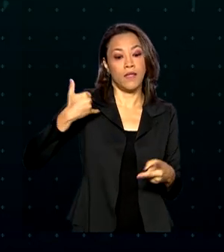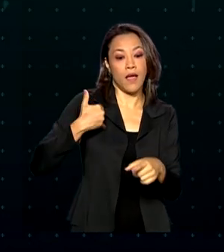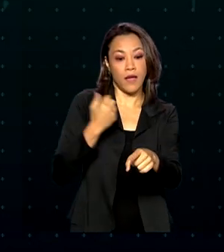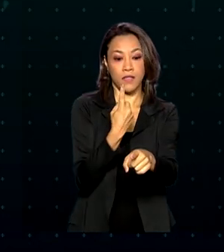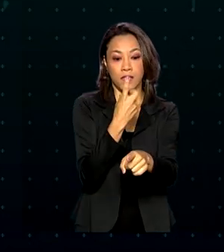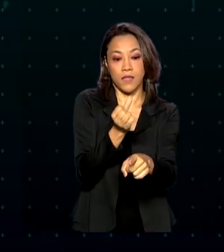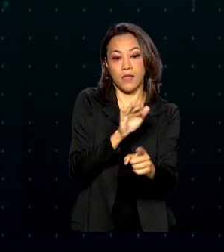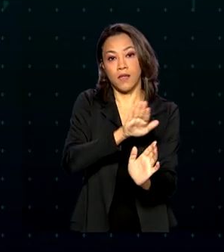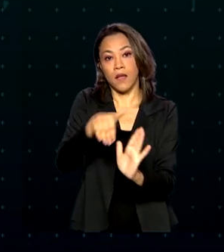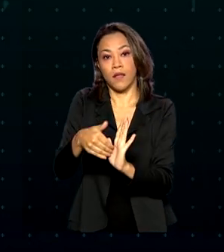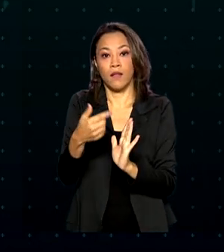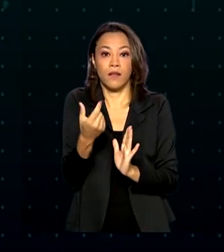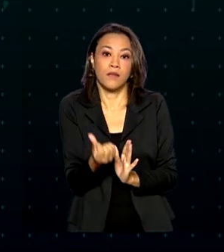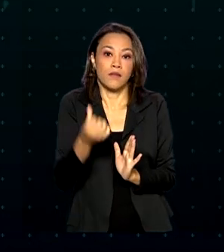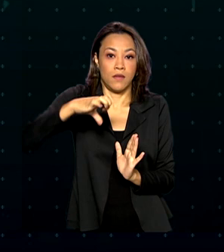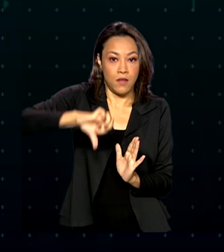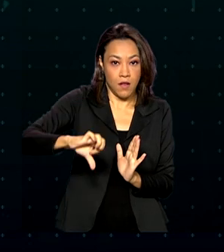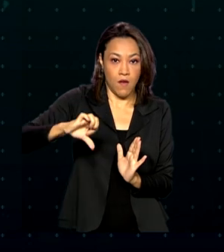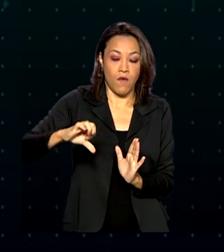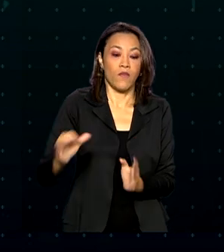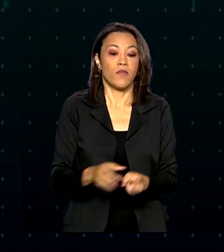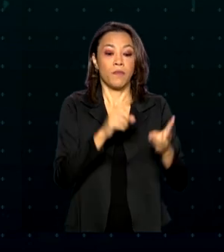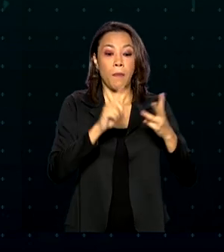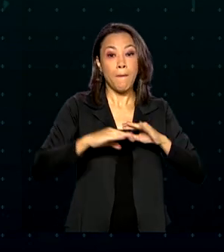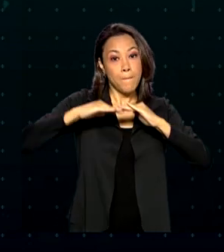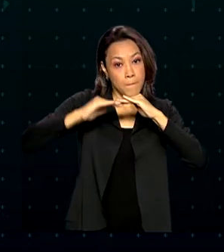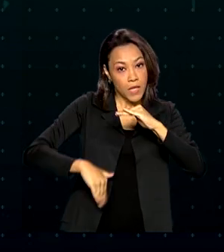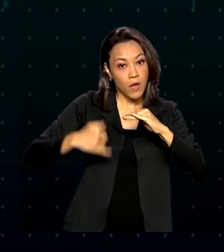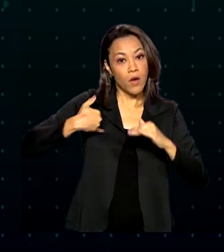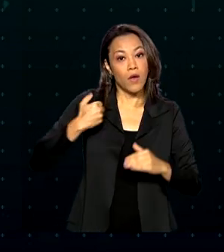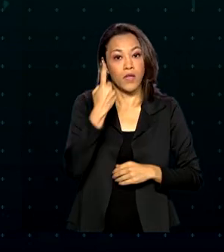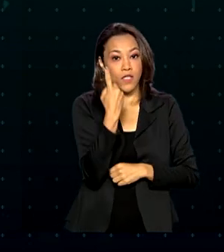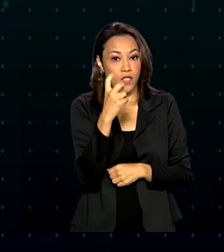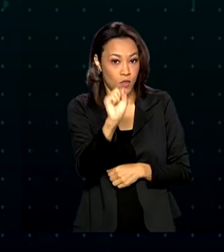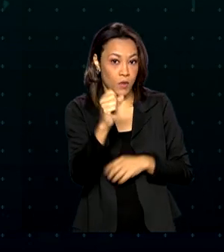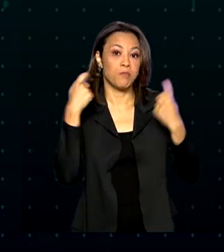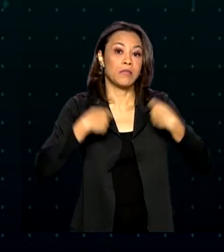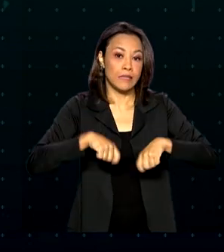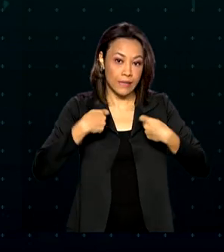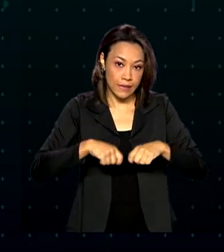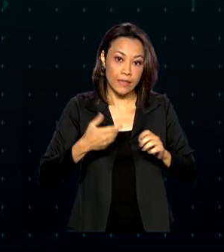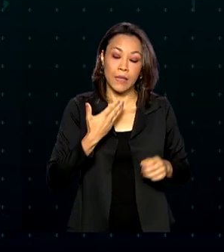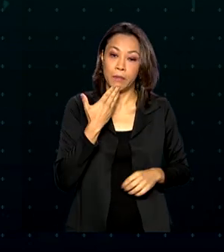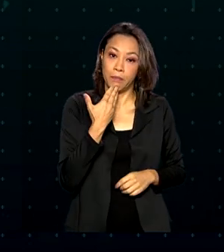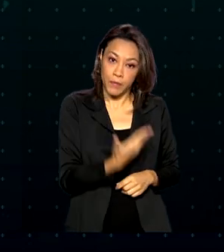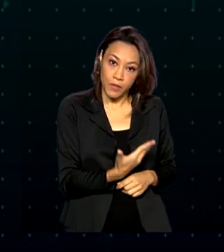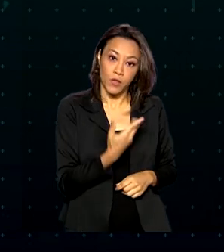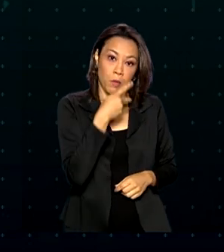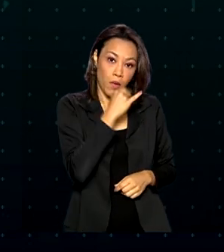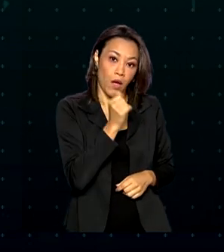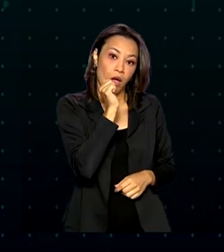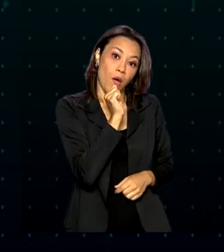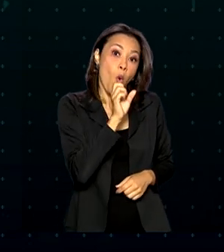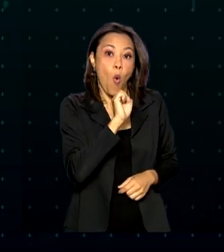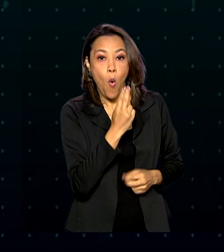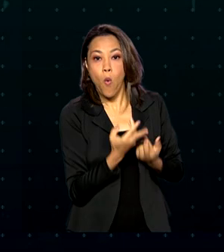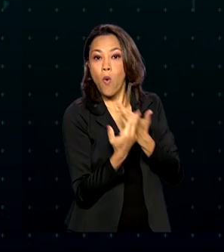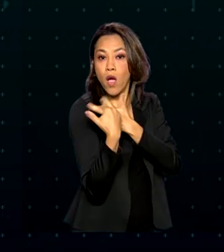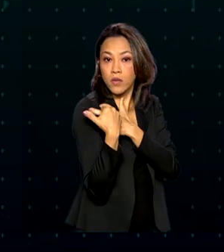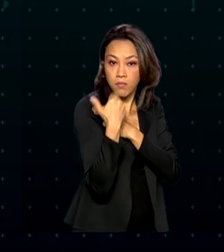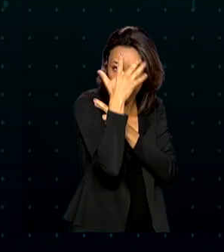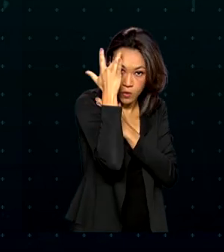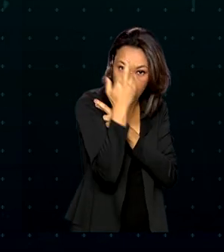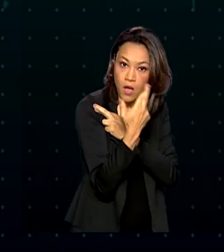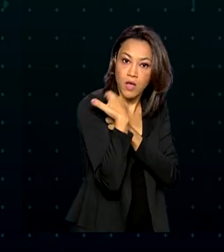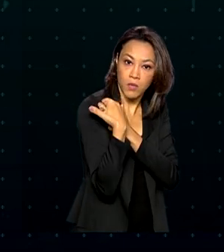69 anos de idade. Lembrando que os menores de 18 anos têm que apresentar autorização dos pais ou responsáveis. No dia da